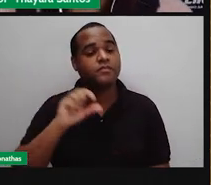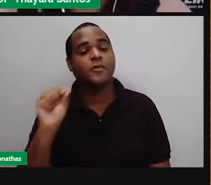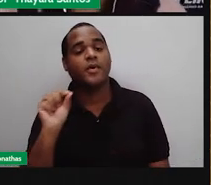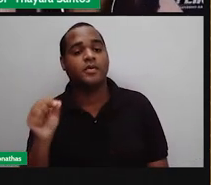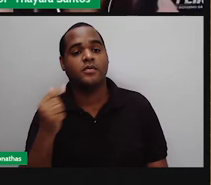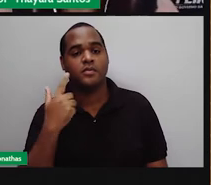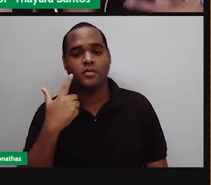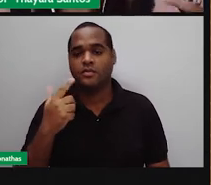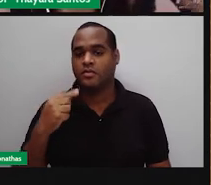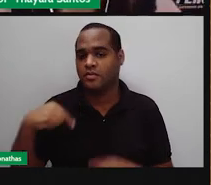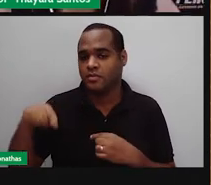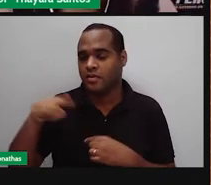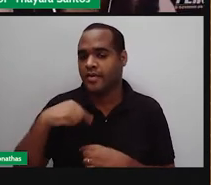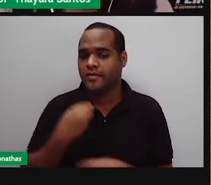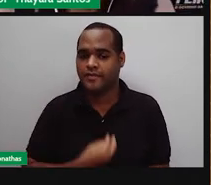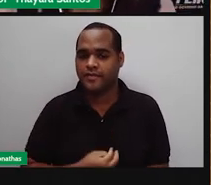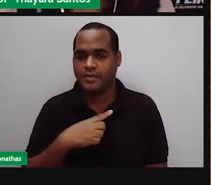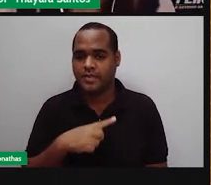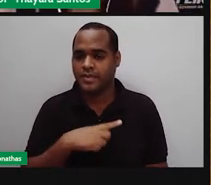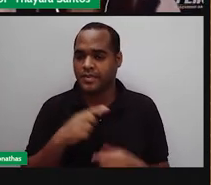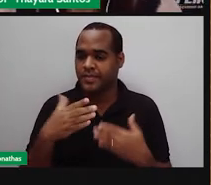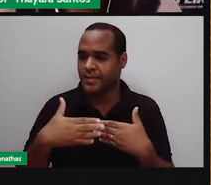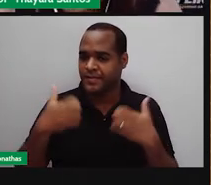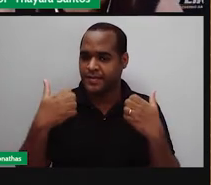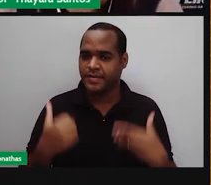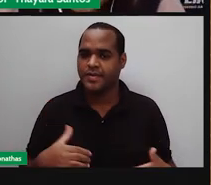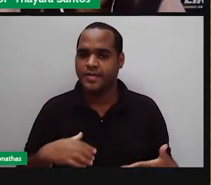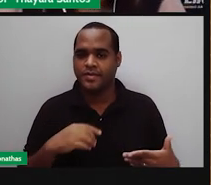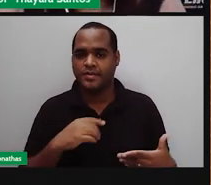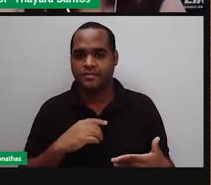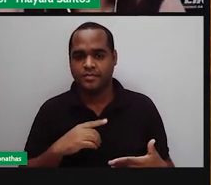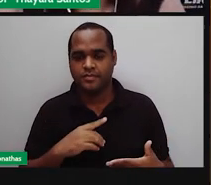e mandar a gente fazer alguma coisa a partir daquela informação.